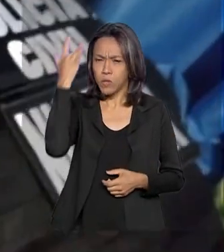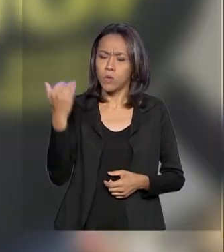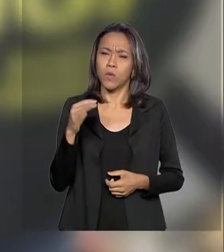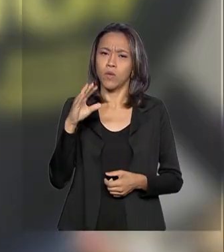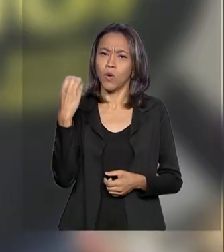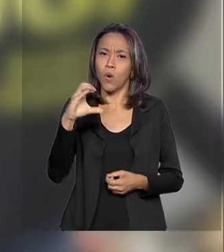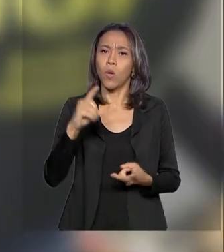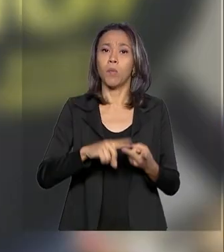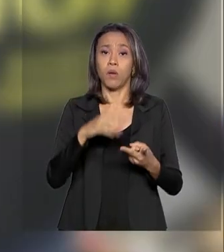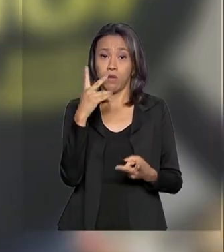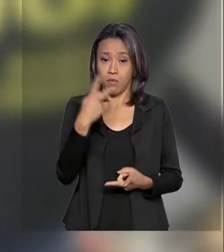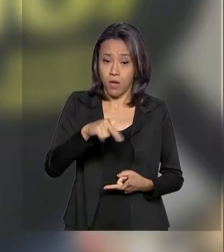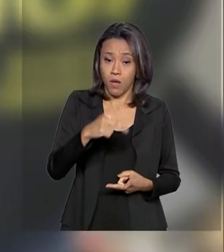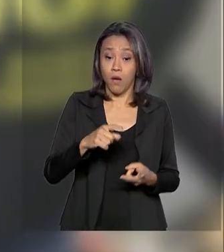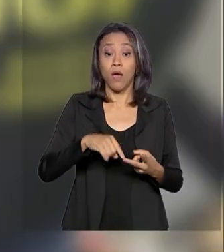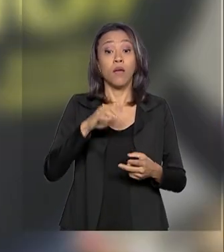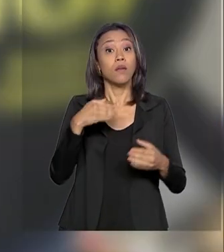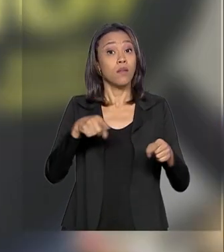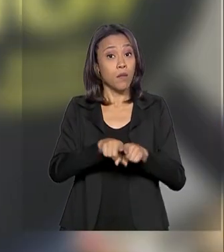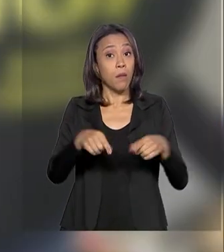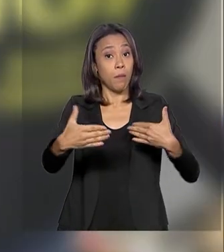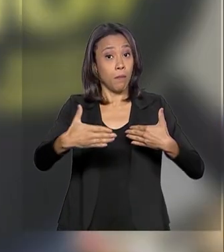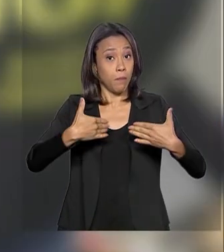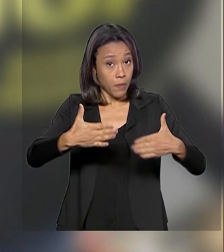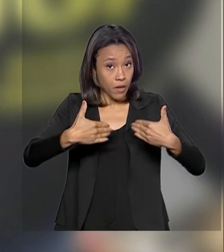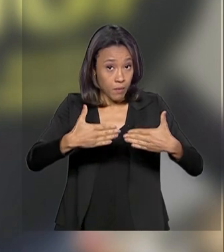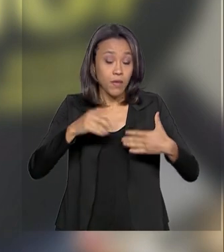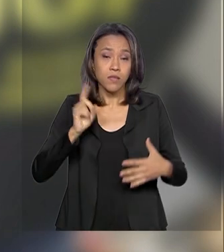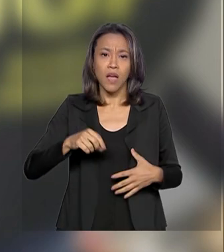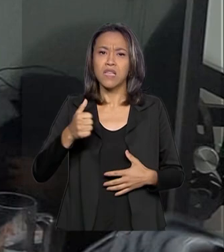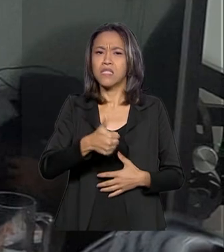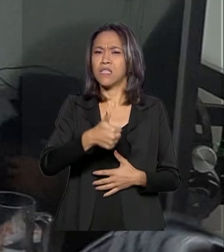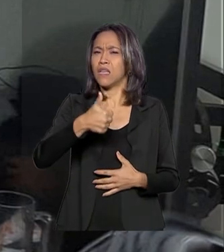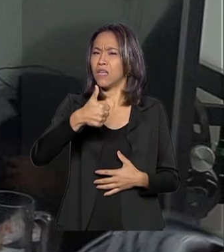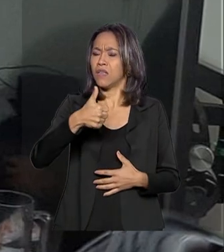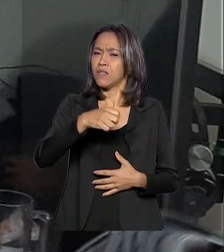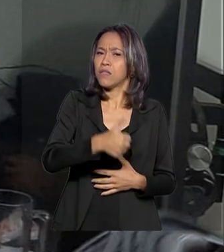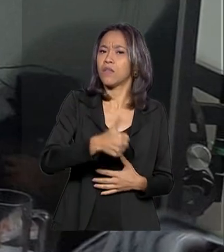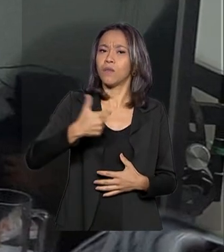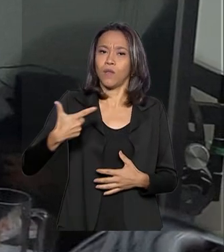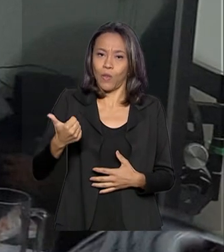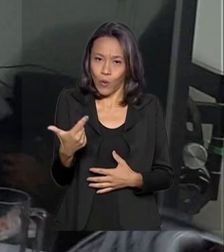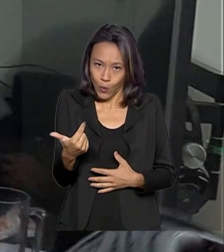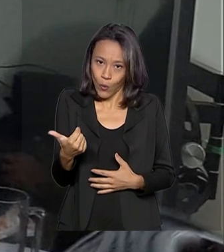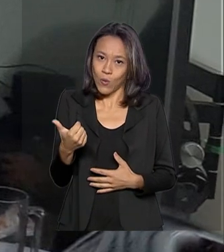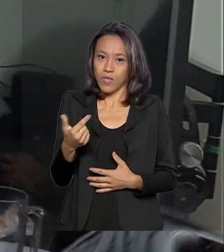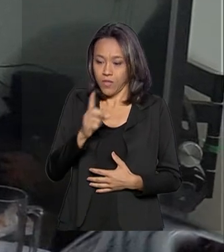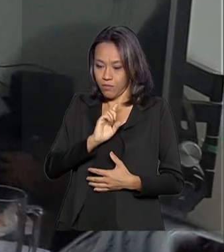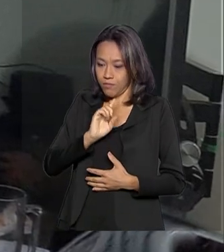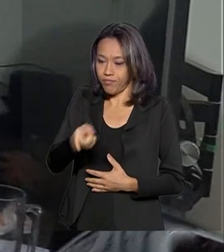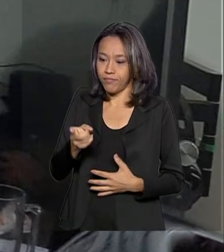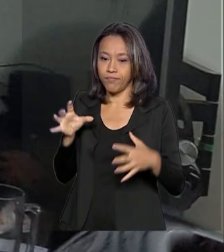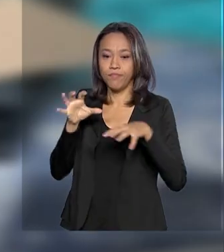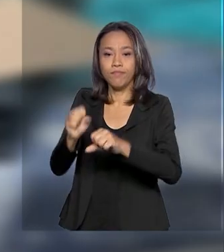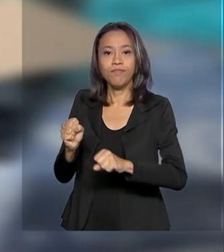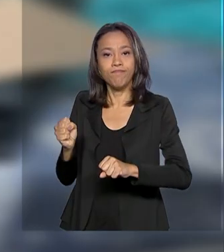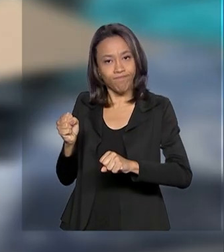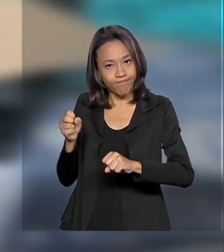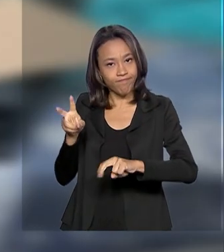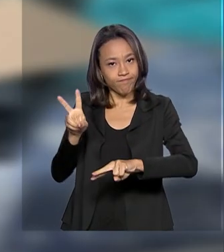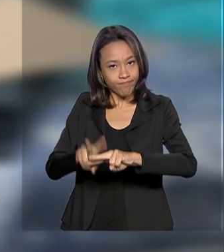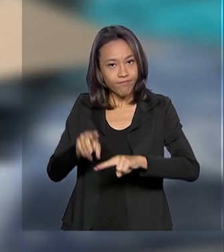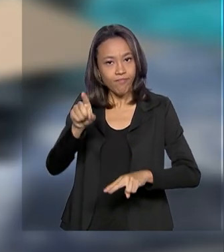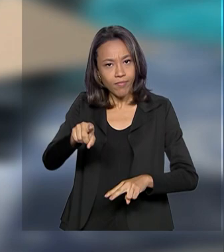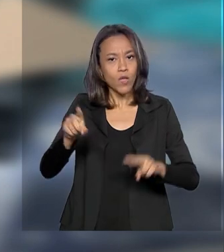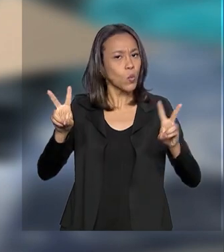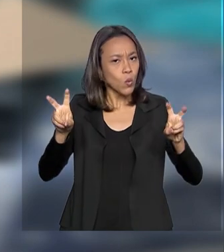Paraguai e do Panamá. Estão sendo cumpridos 112 mandados de busca e apreensão de arquivos relacionados aos crimes de